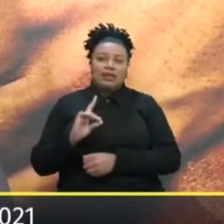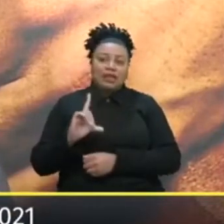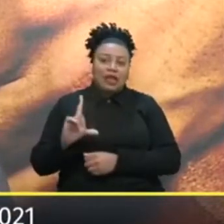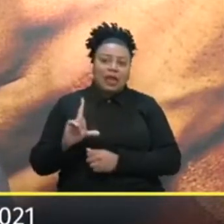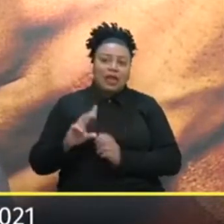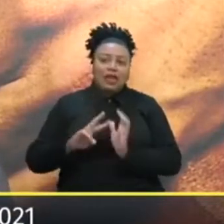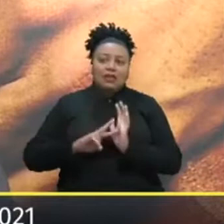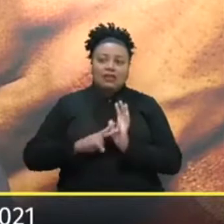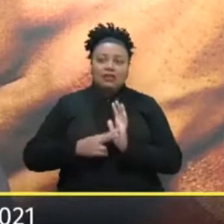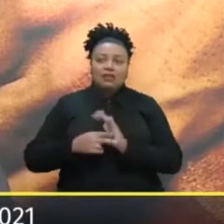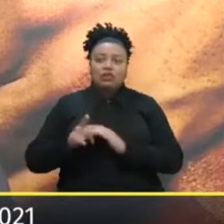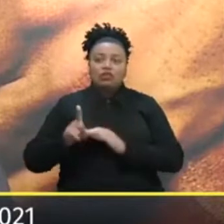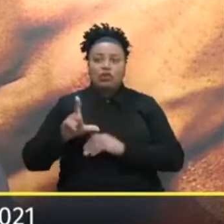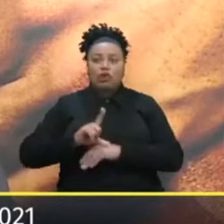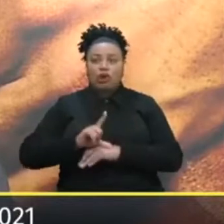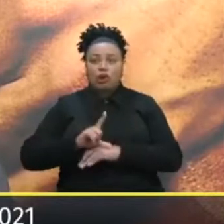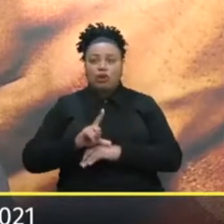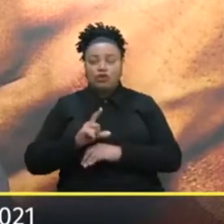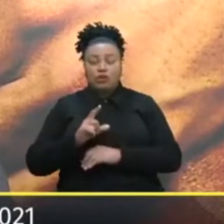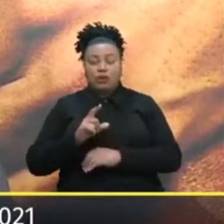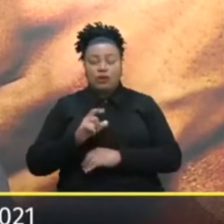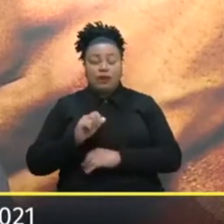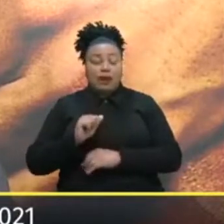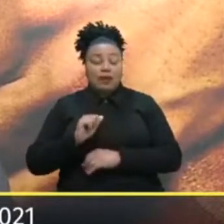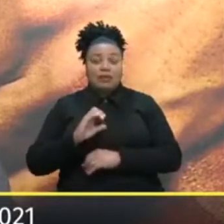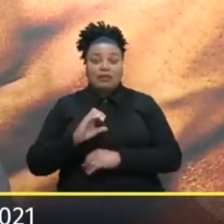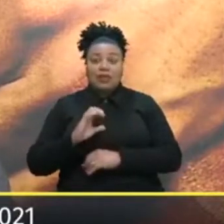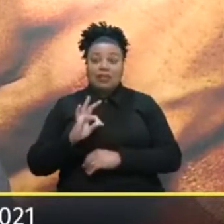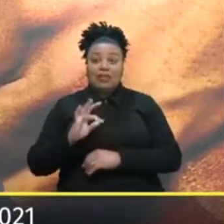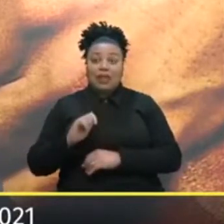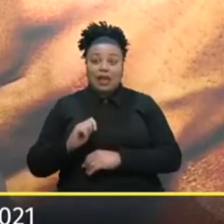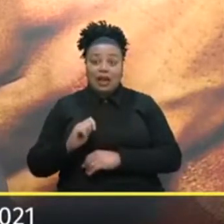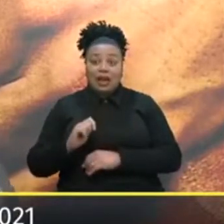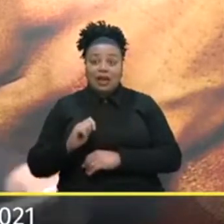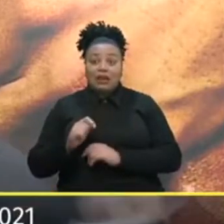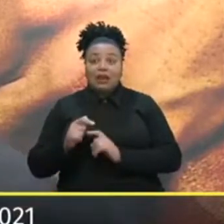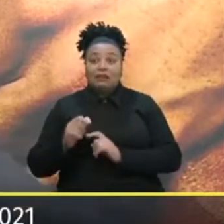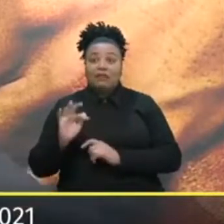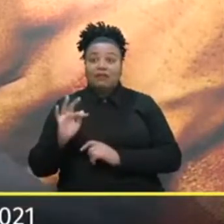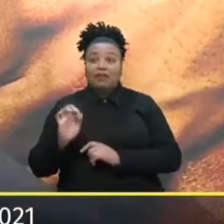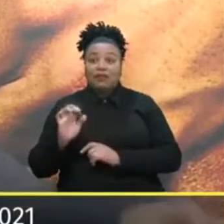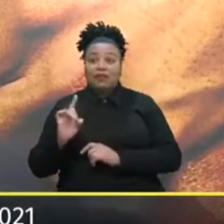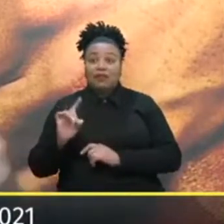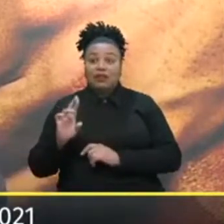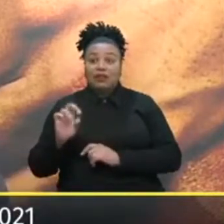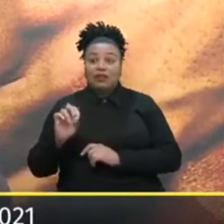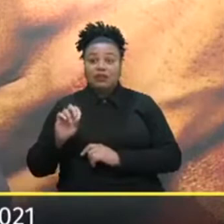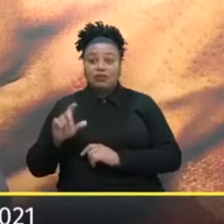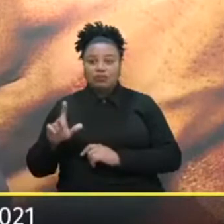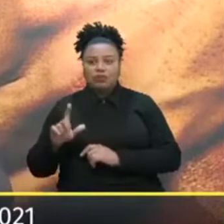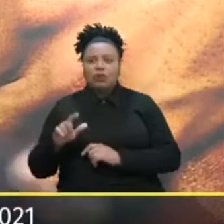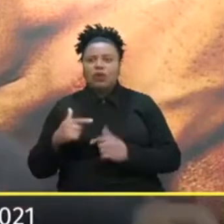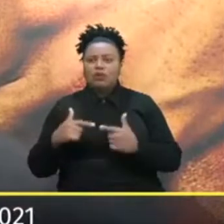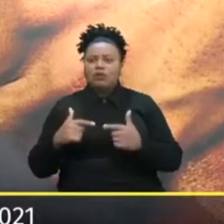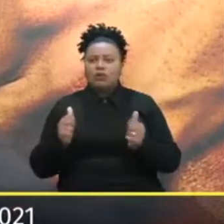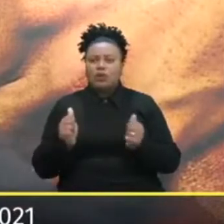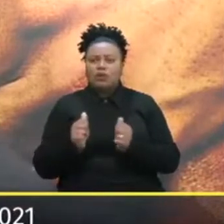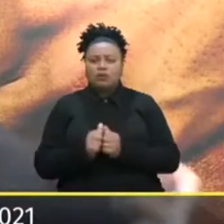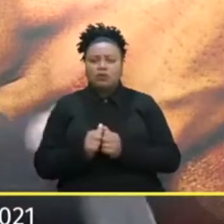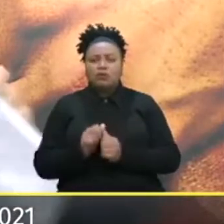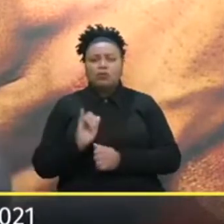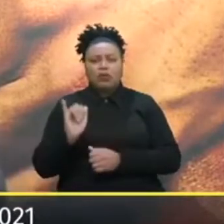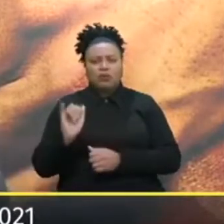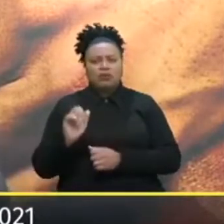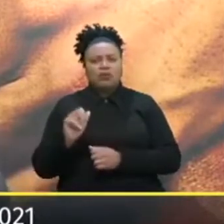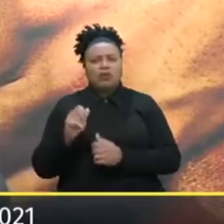CIMER ACPA Federaçu Um monte de entidades Estiveram sempre juntos Podem citar algumas